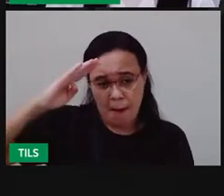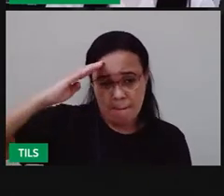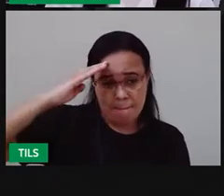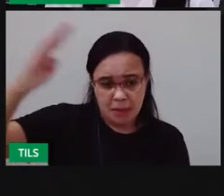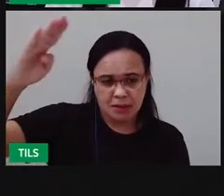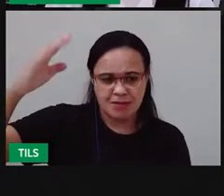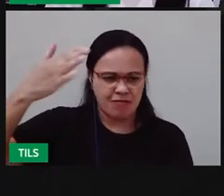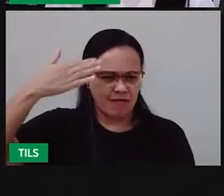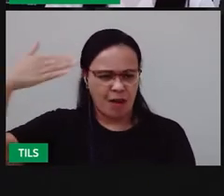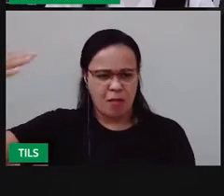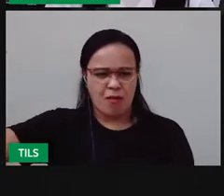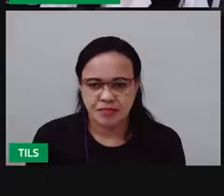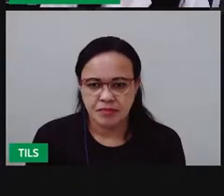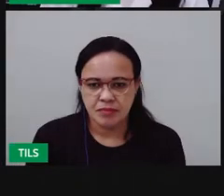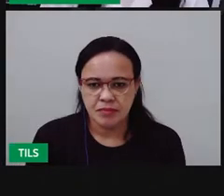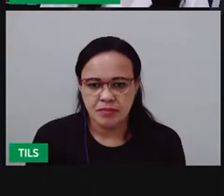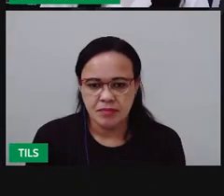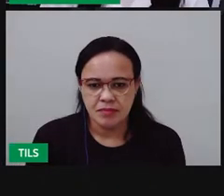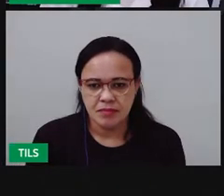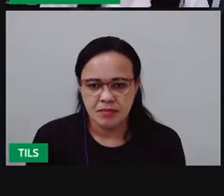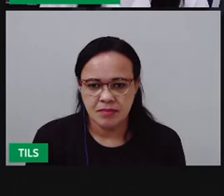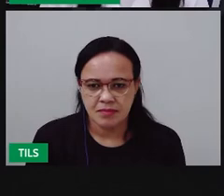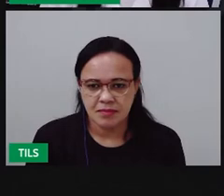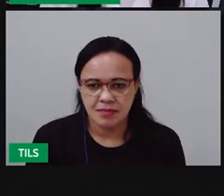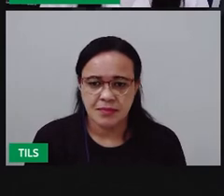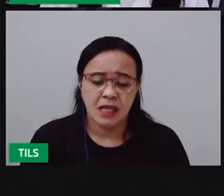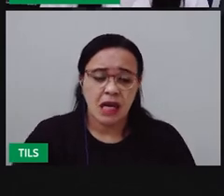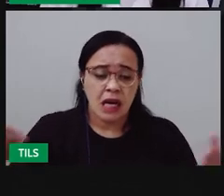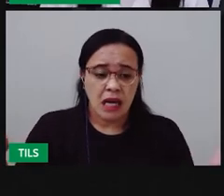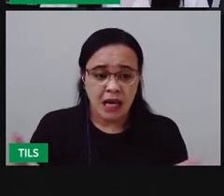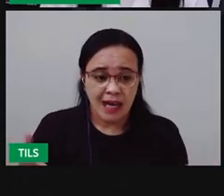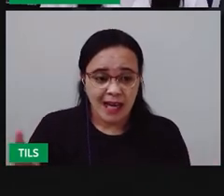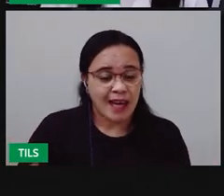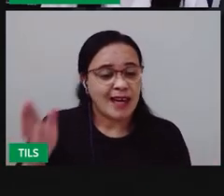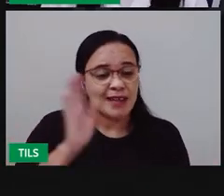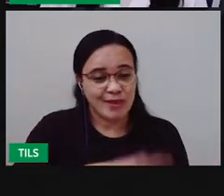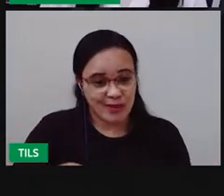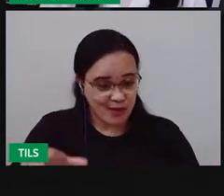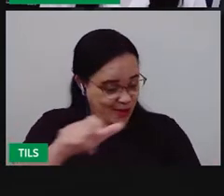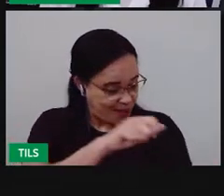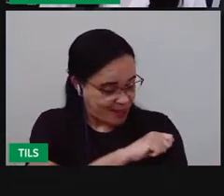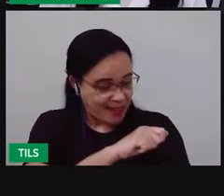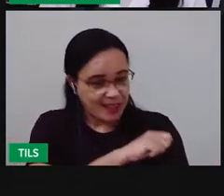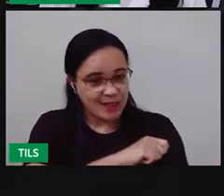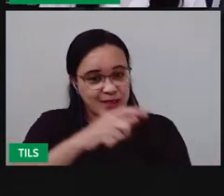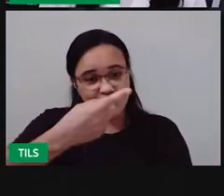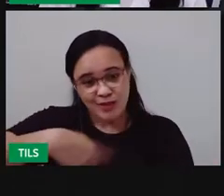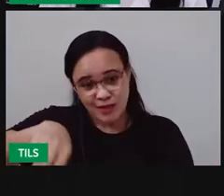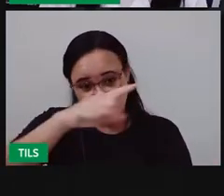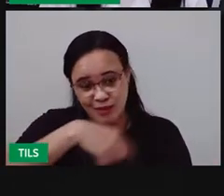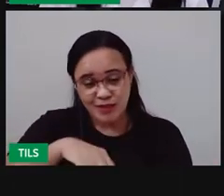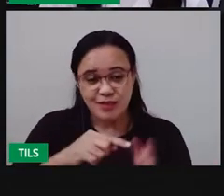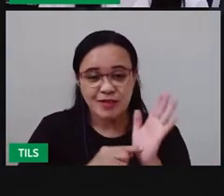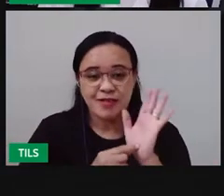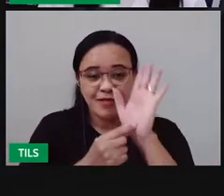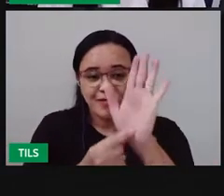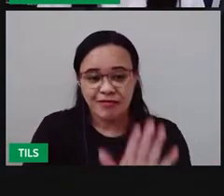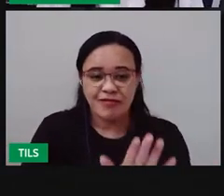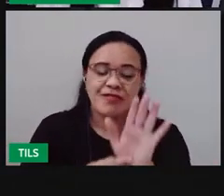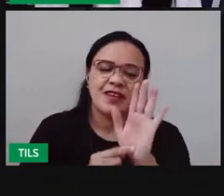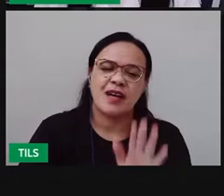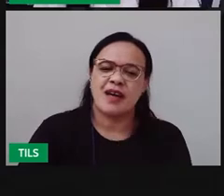da região nordeste, agora, crianças, a gente vai ver um pouco mais